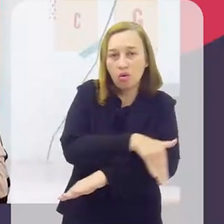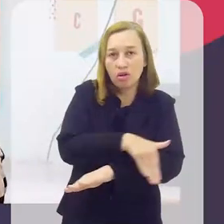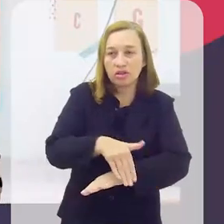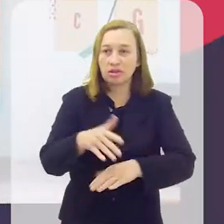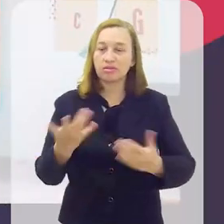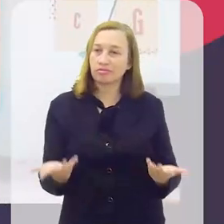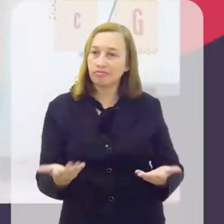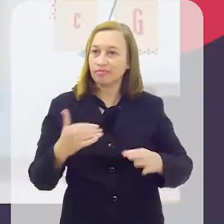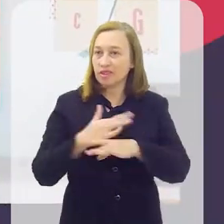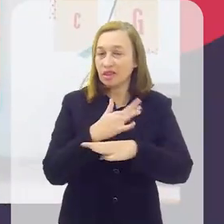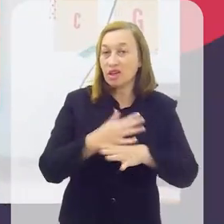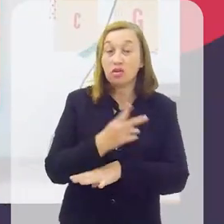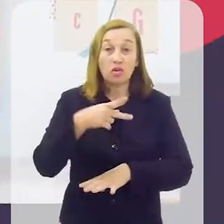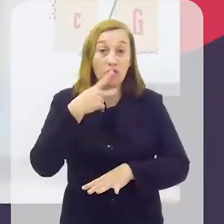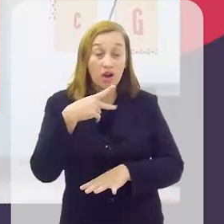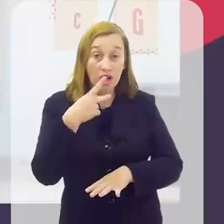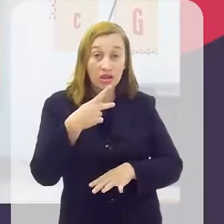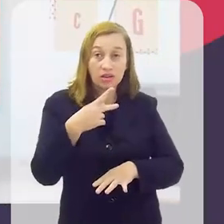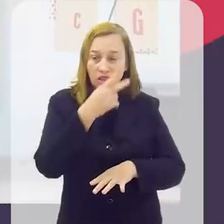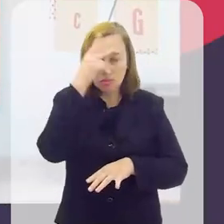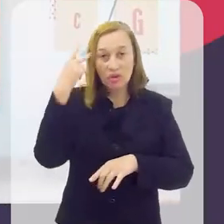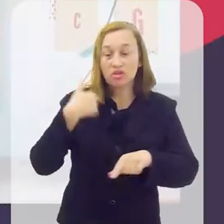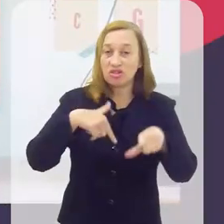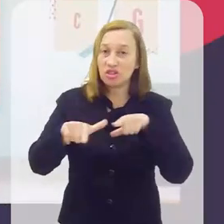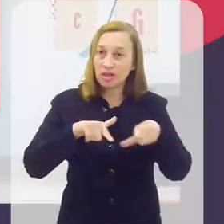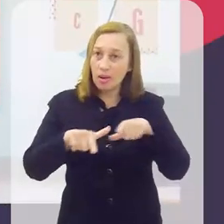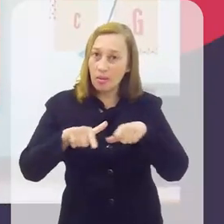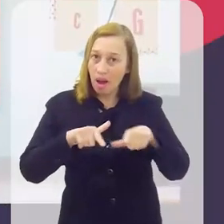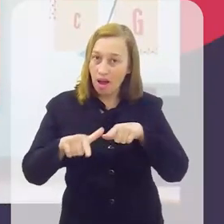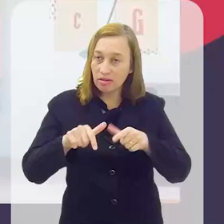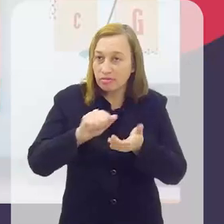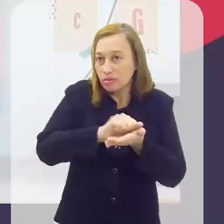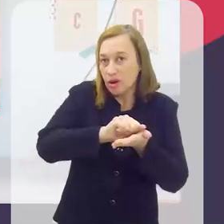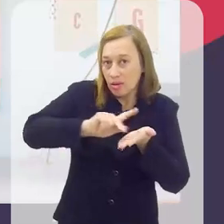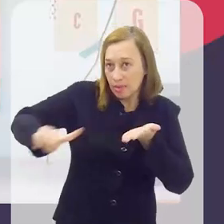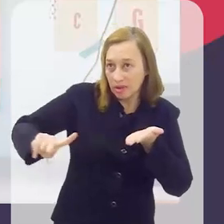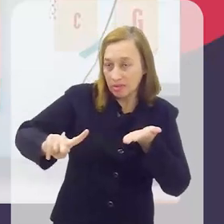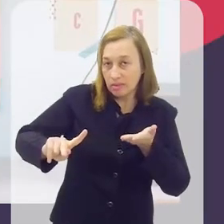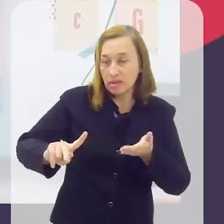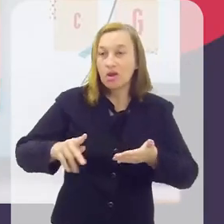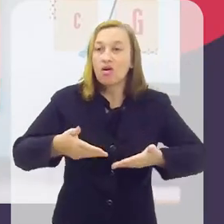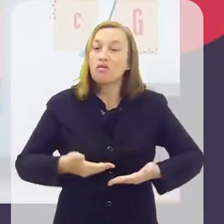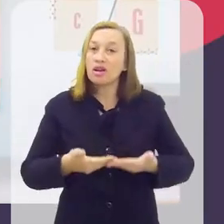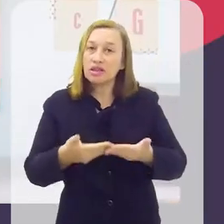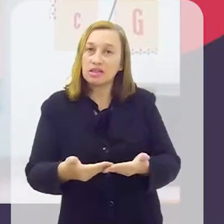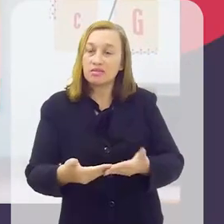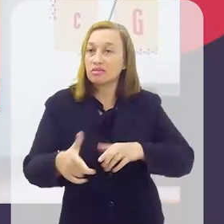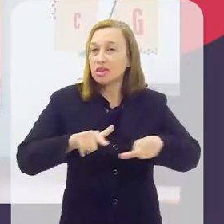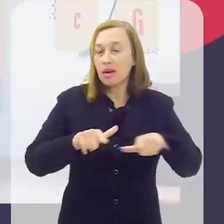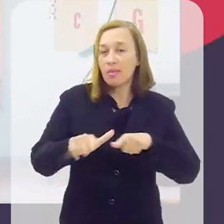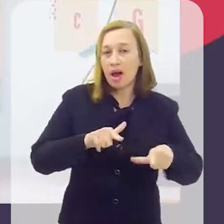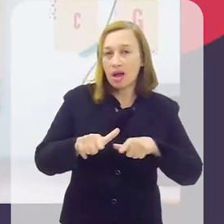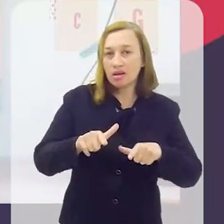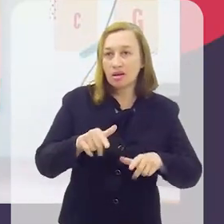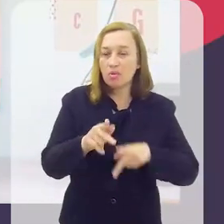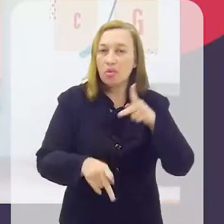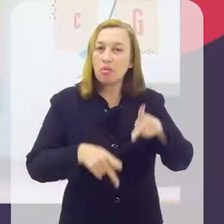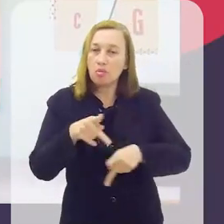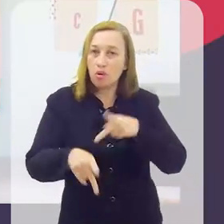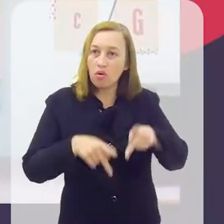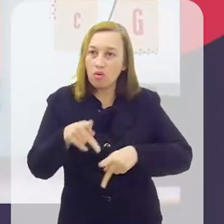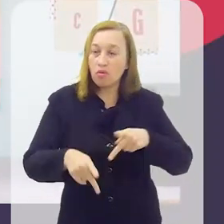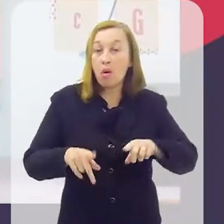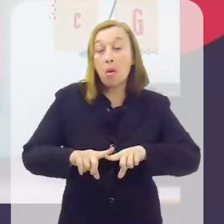dos entregadores por aplicativos. Mas por trás dos benefícios oferecidos à população, há um intenso debate sobre as